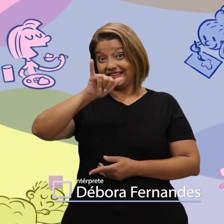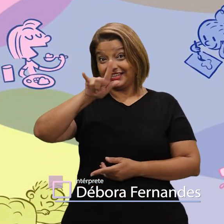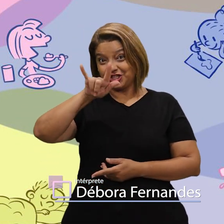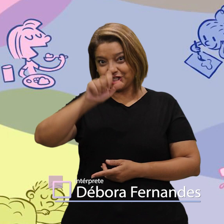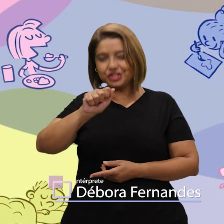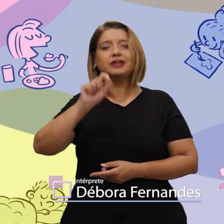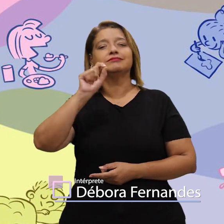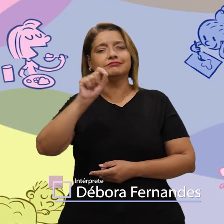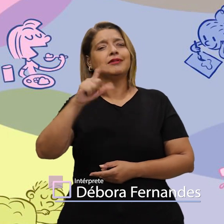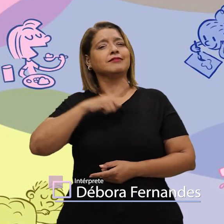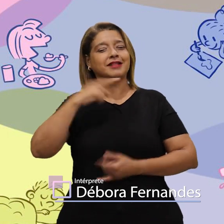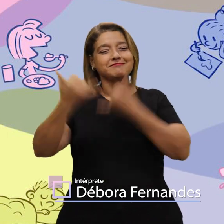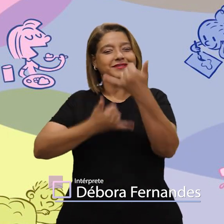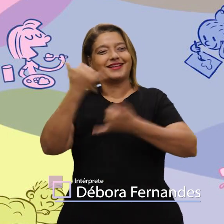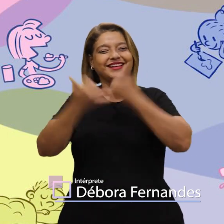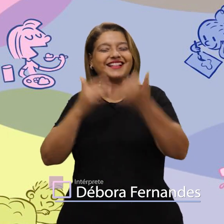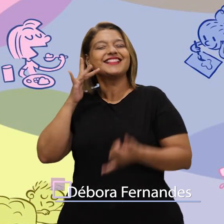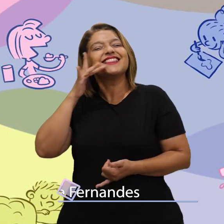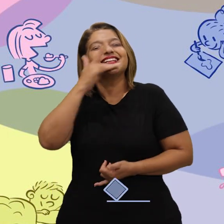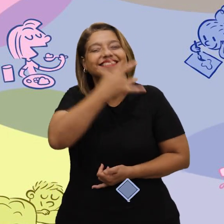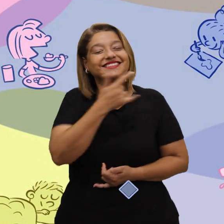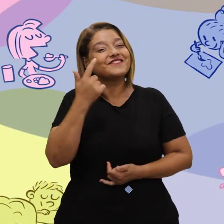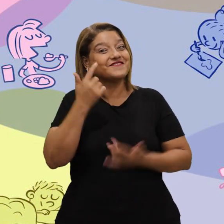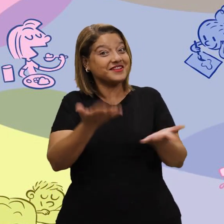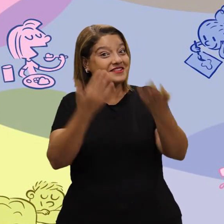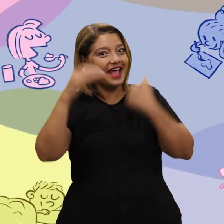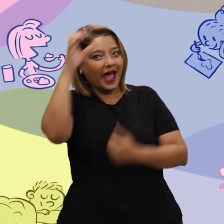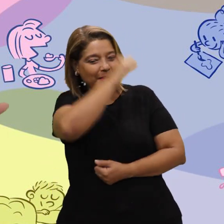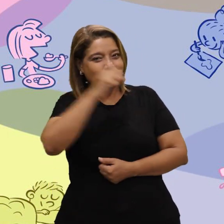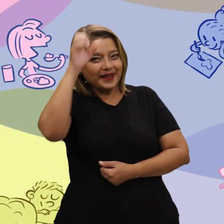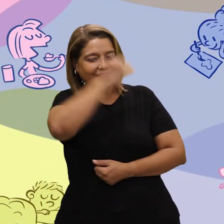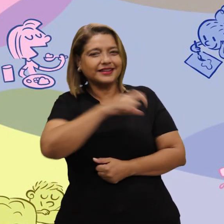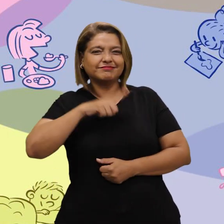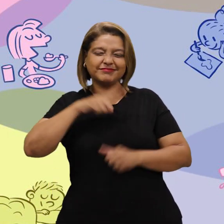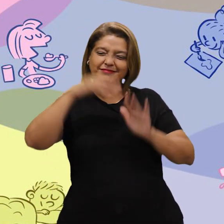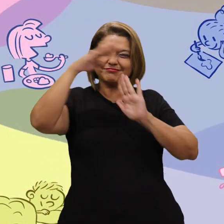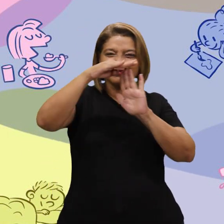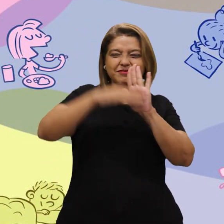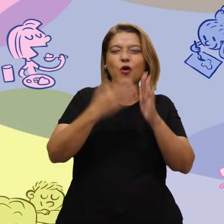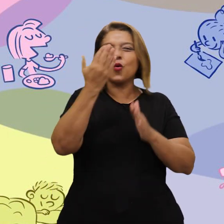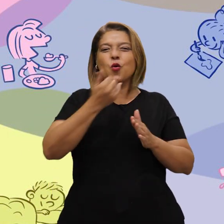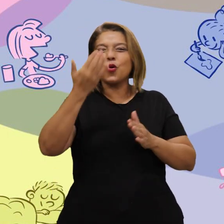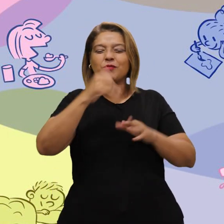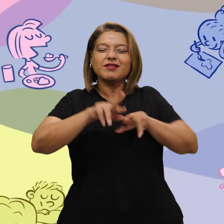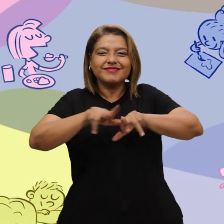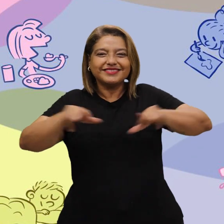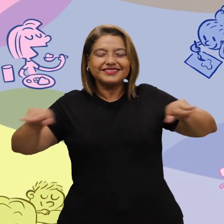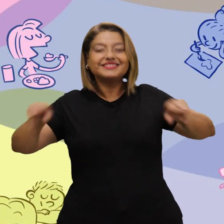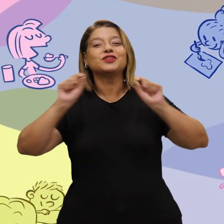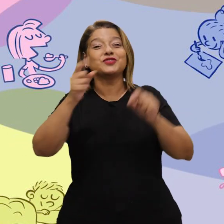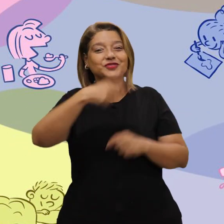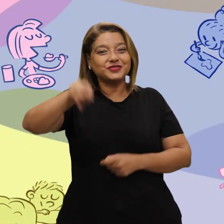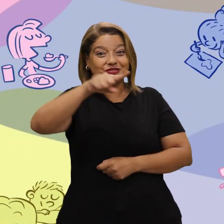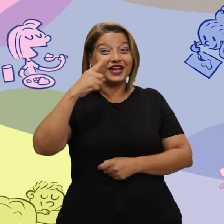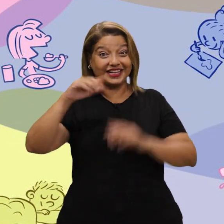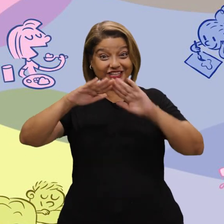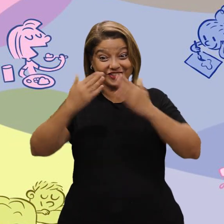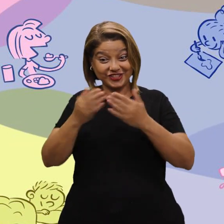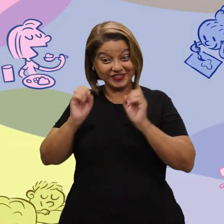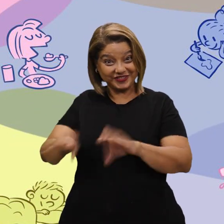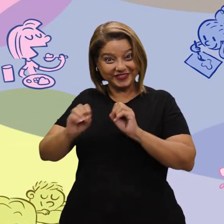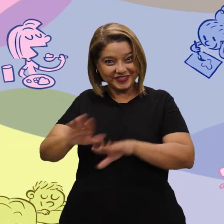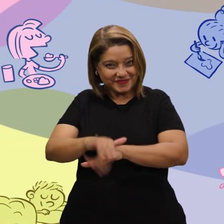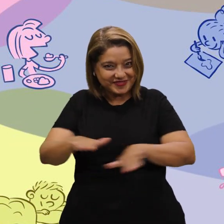com uma deliciosa brincadeira. Que tal aprender uma receita cheia de oralidade, leitura e escrita na educação infantil?